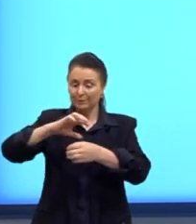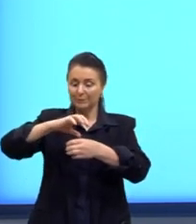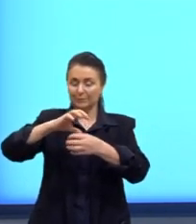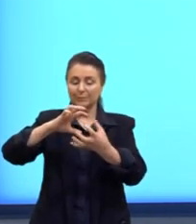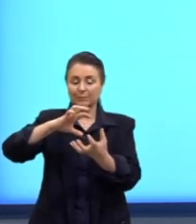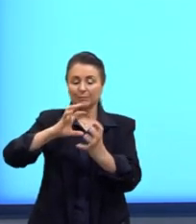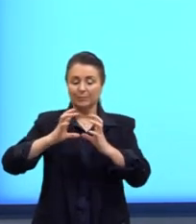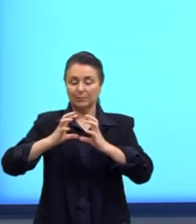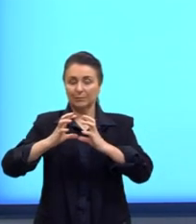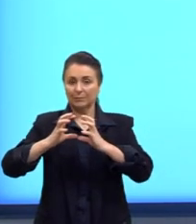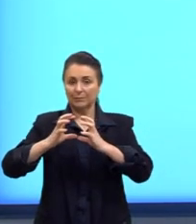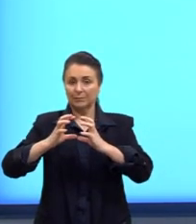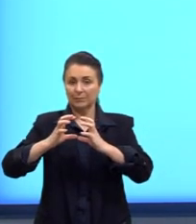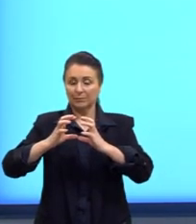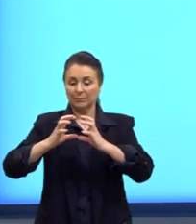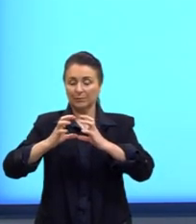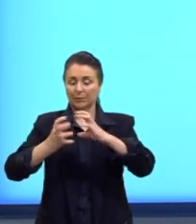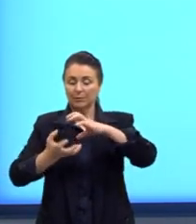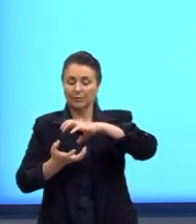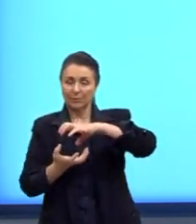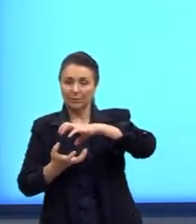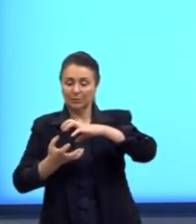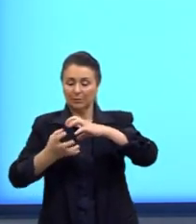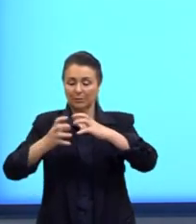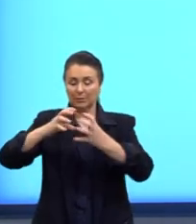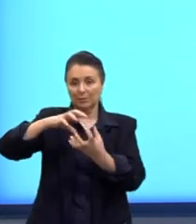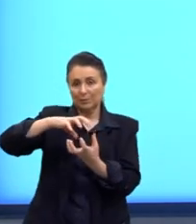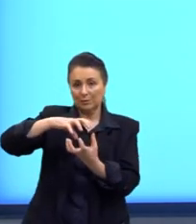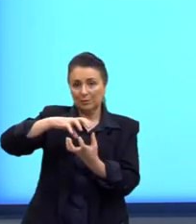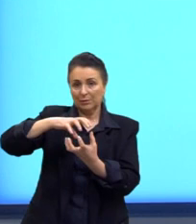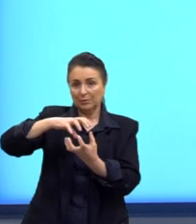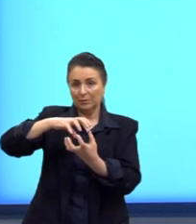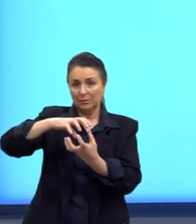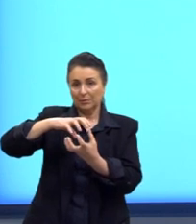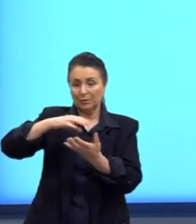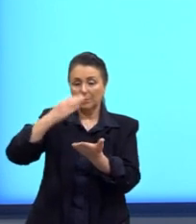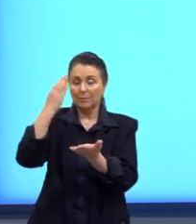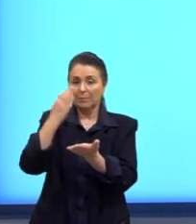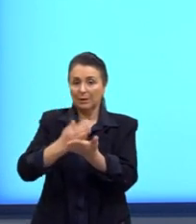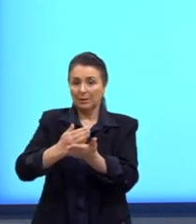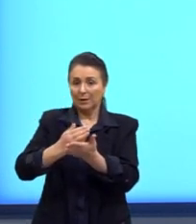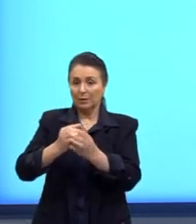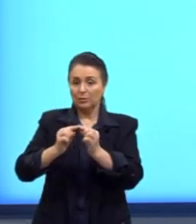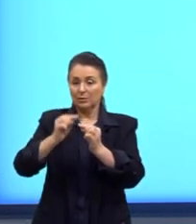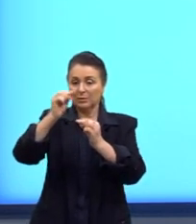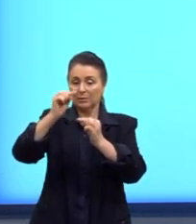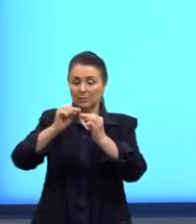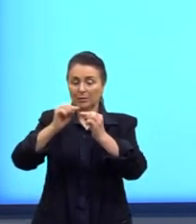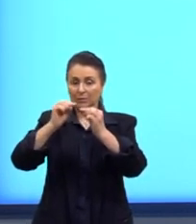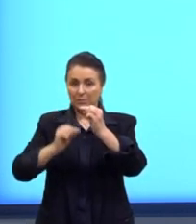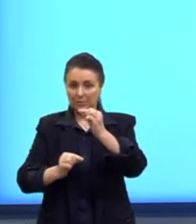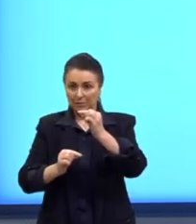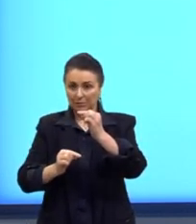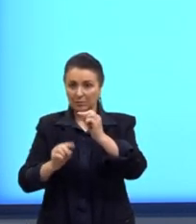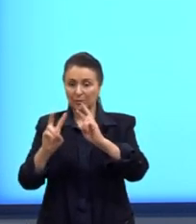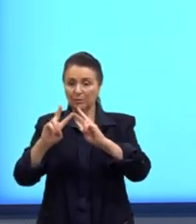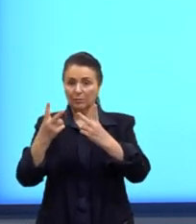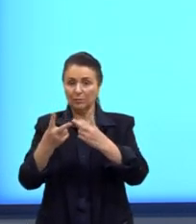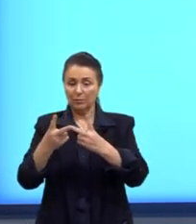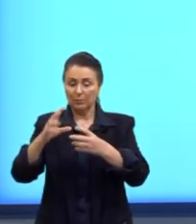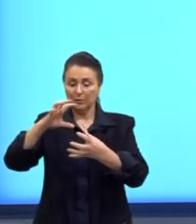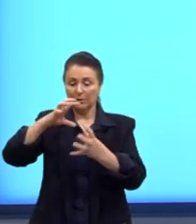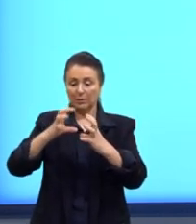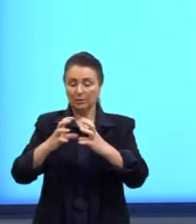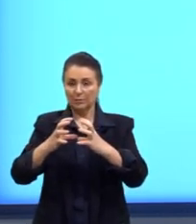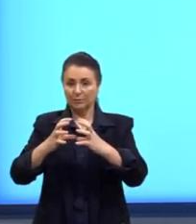metade estaria em cima e metade estaria embaixo da pílula. Mas a gente calcula o volume da esfera e calcula também